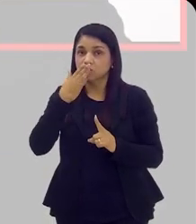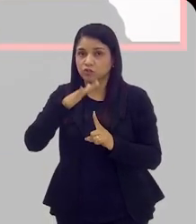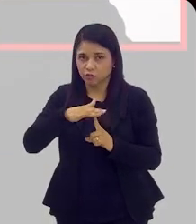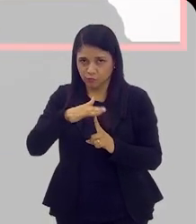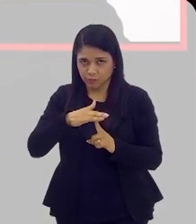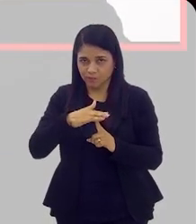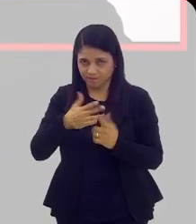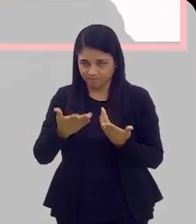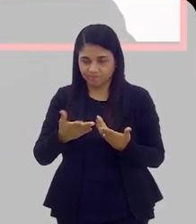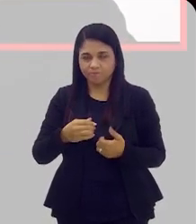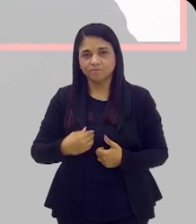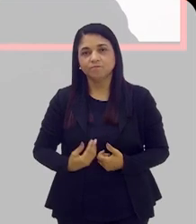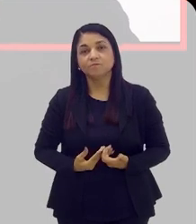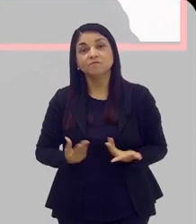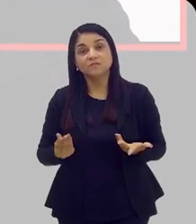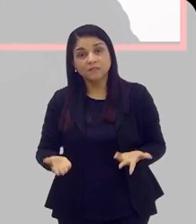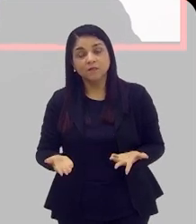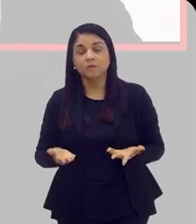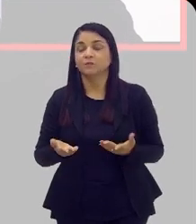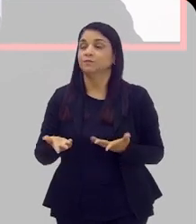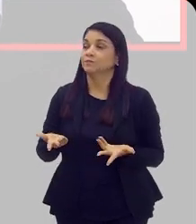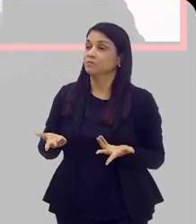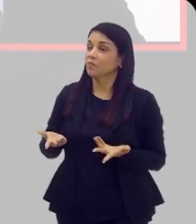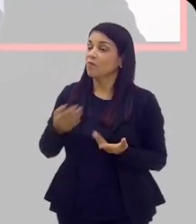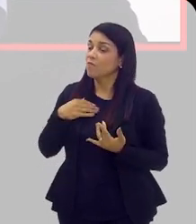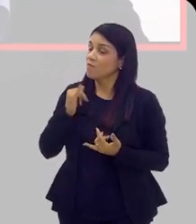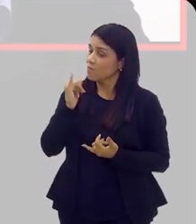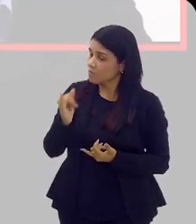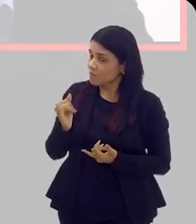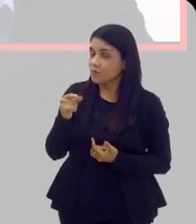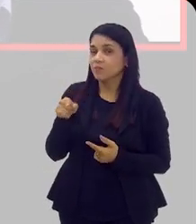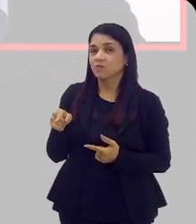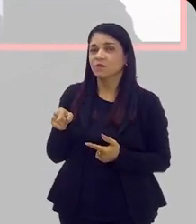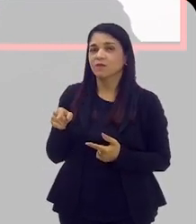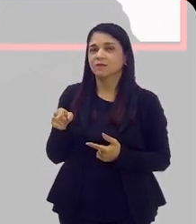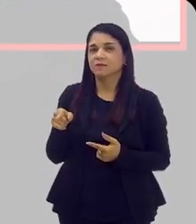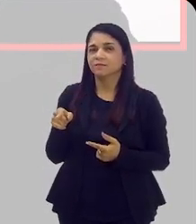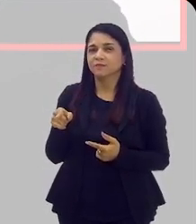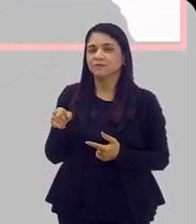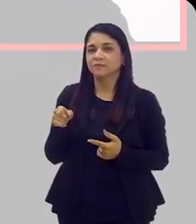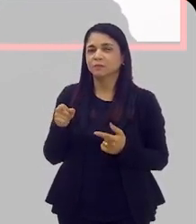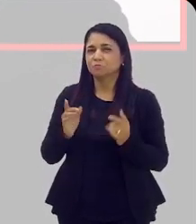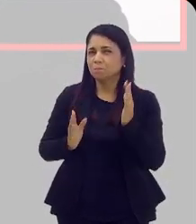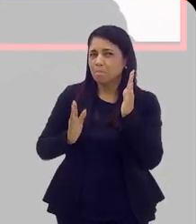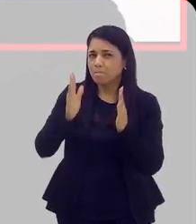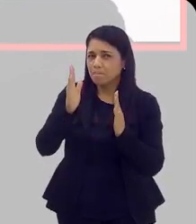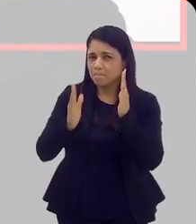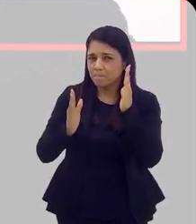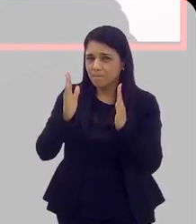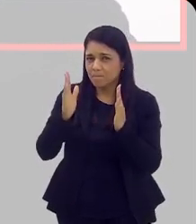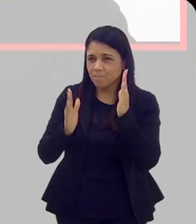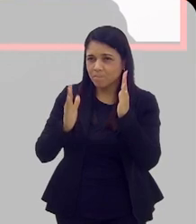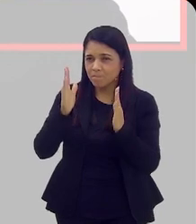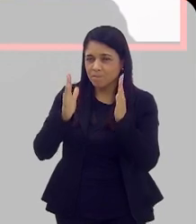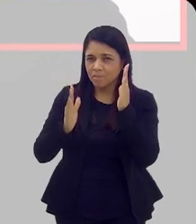gente fala de uma forma geral. E aí, falando sobre a questão da época, né?